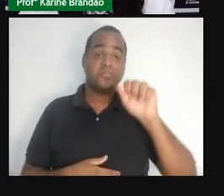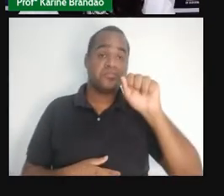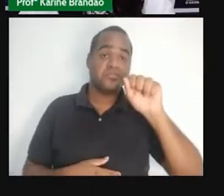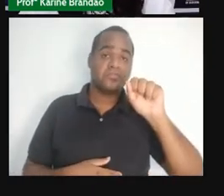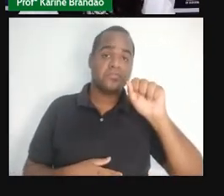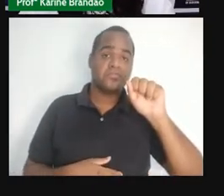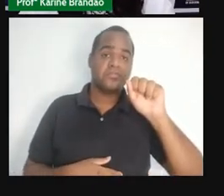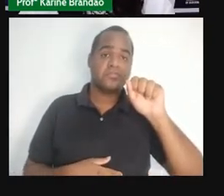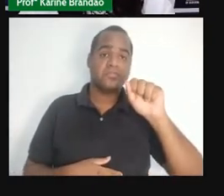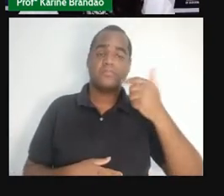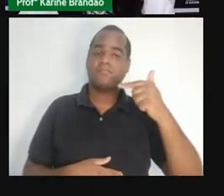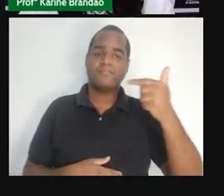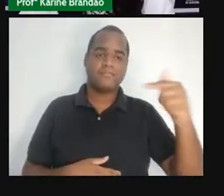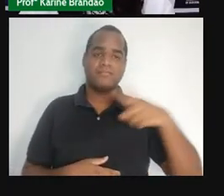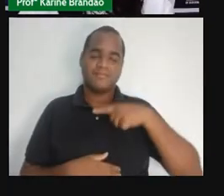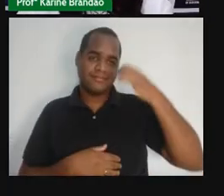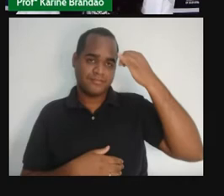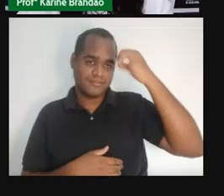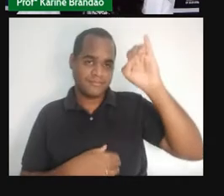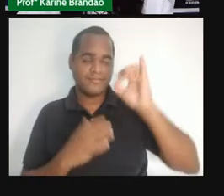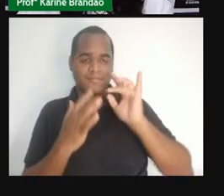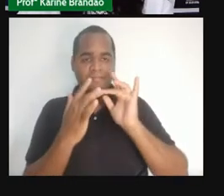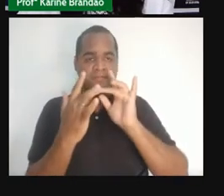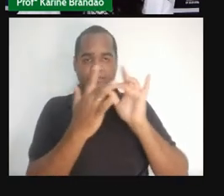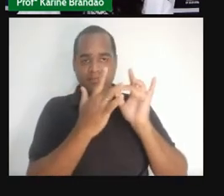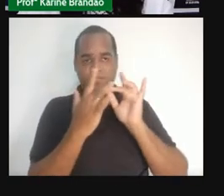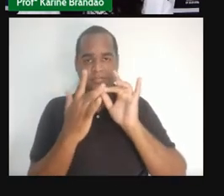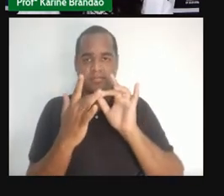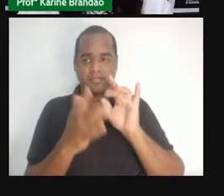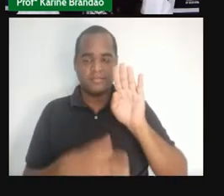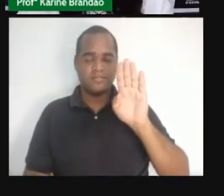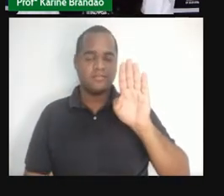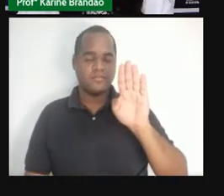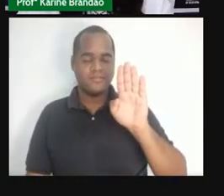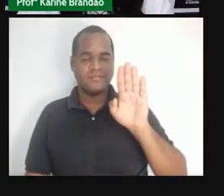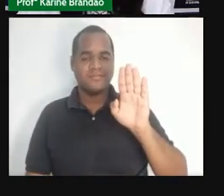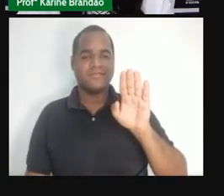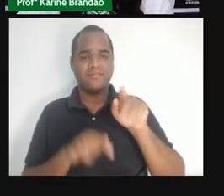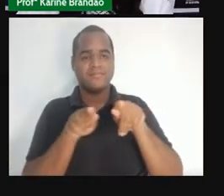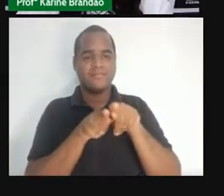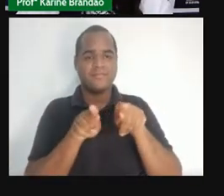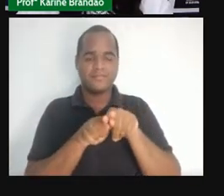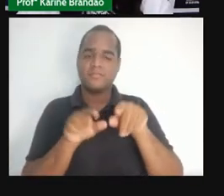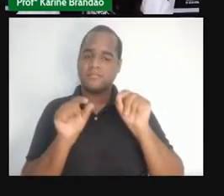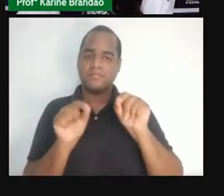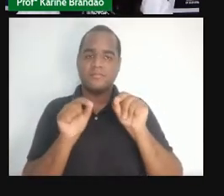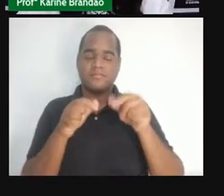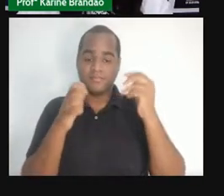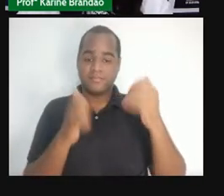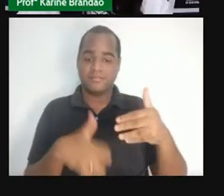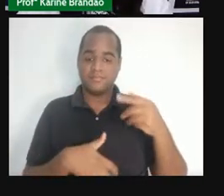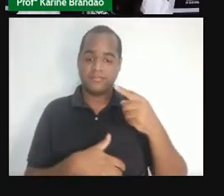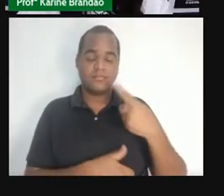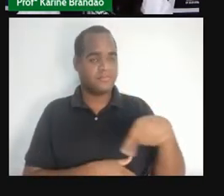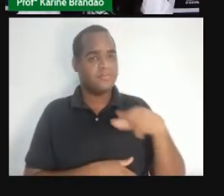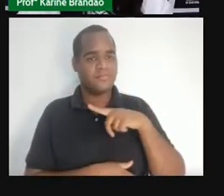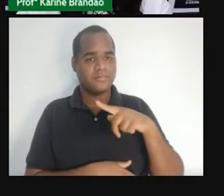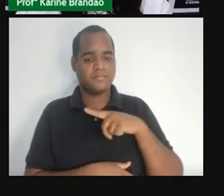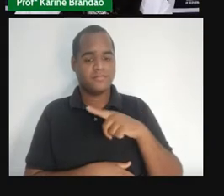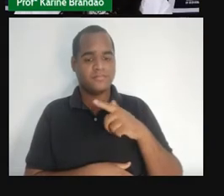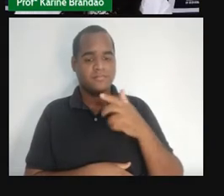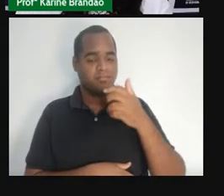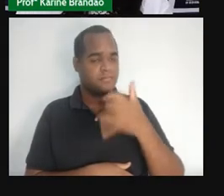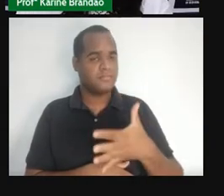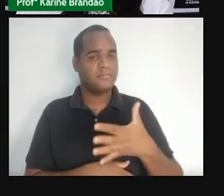porque ele não vai evitar o contato, e nem a letra B, porque ele, que já estejam em seus